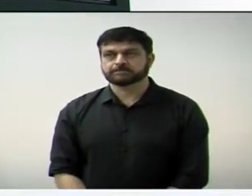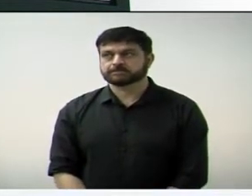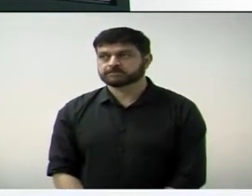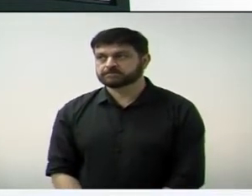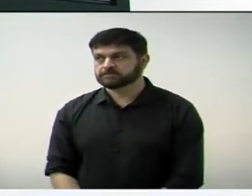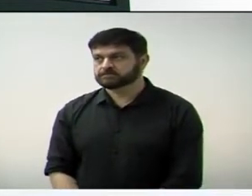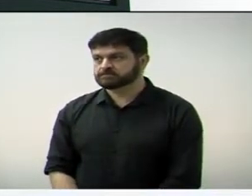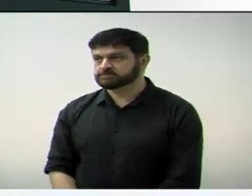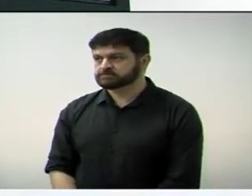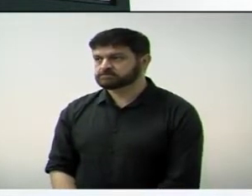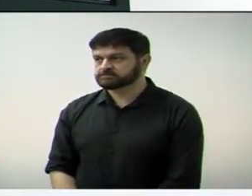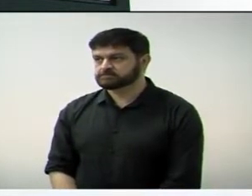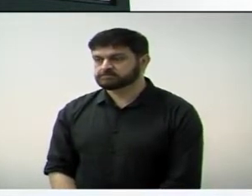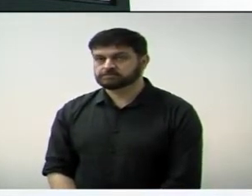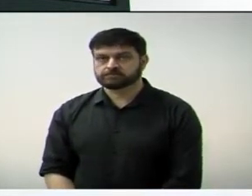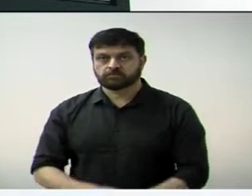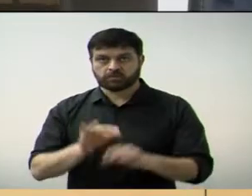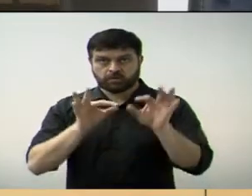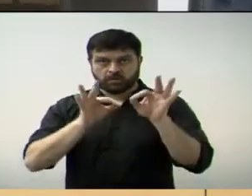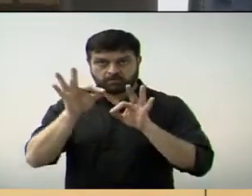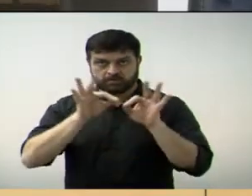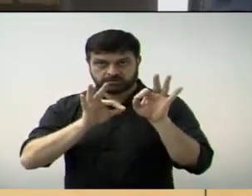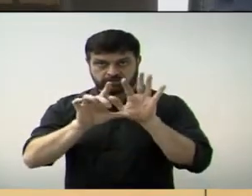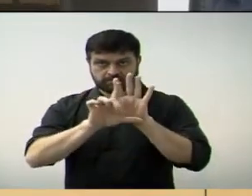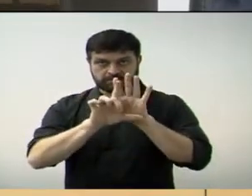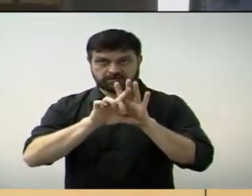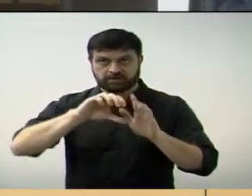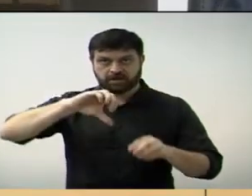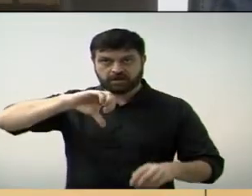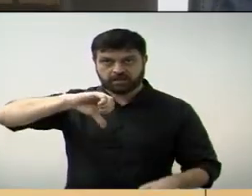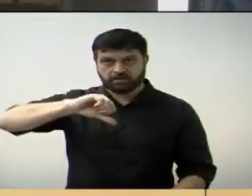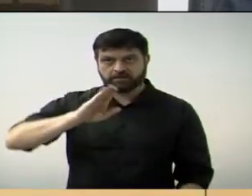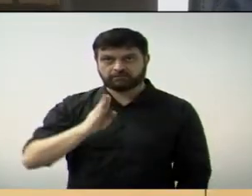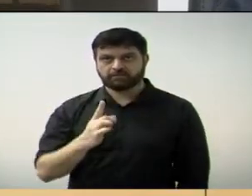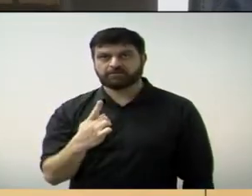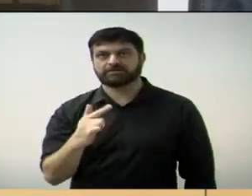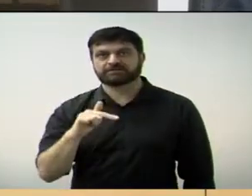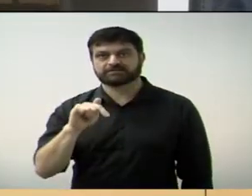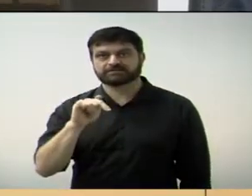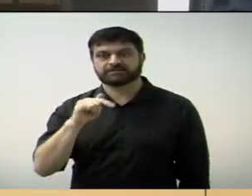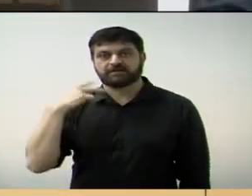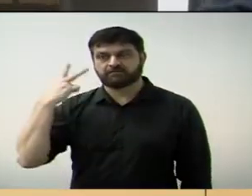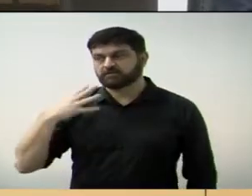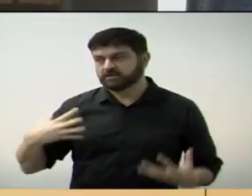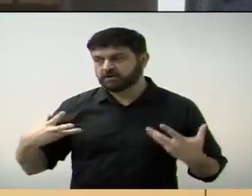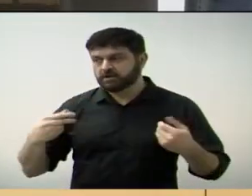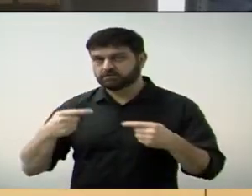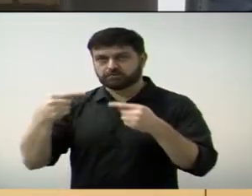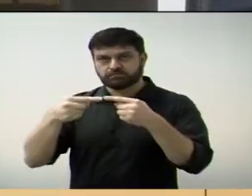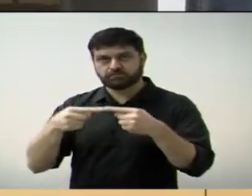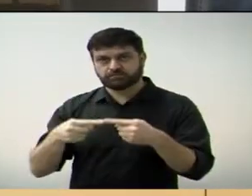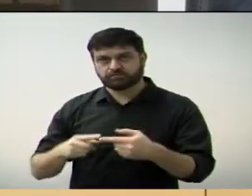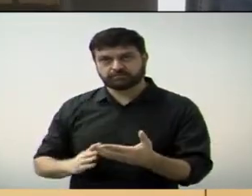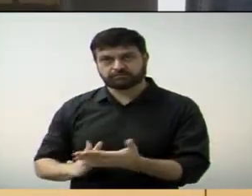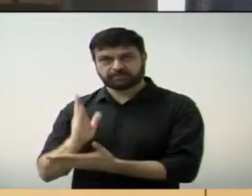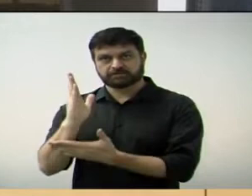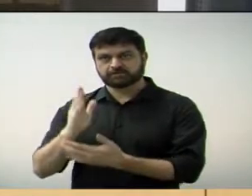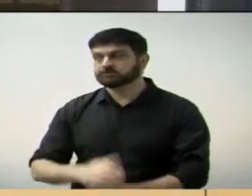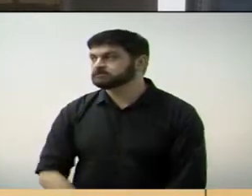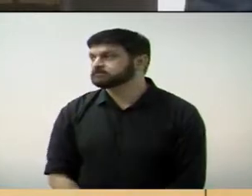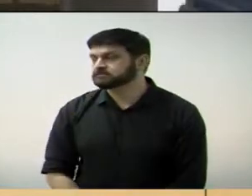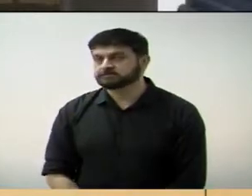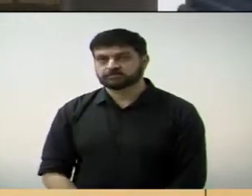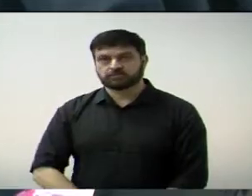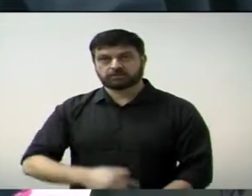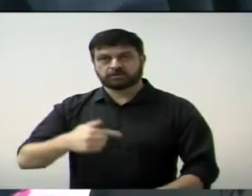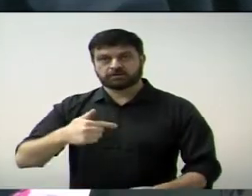O projeto de lei 09 de 2017 foi aprovado por união. Segundo a discussão